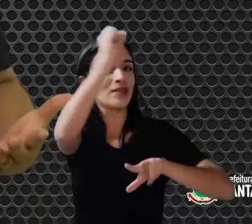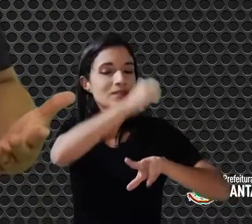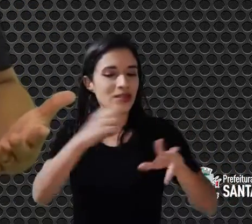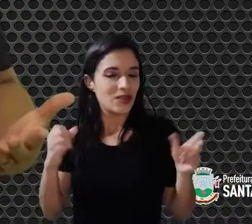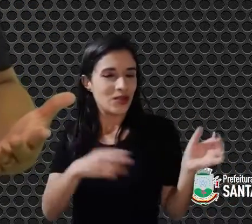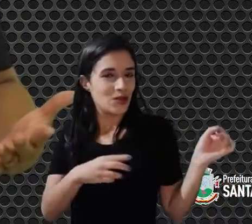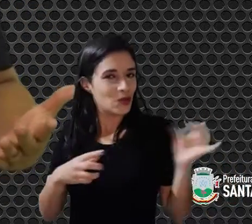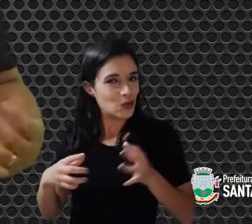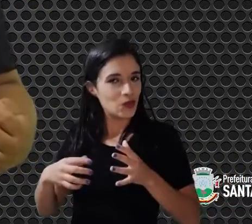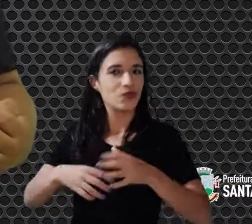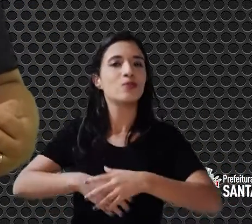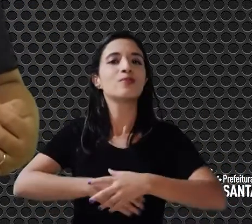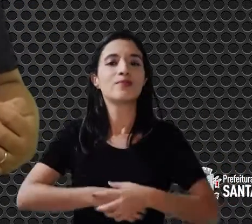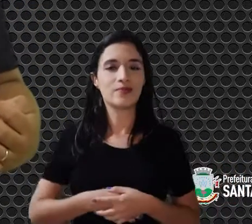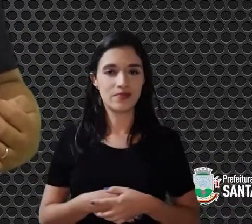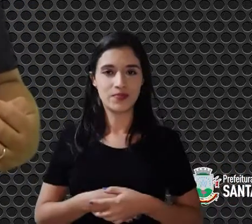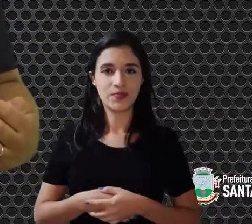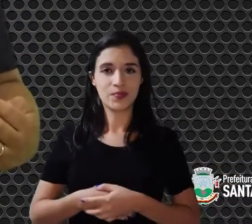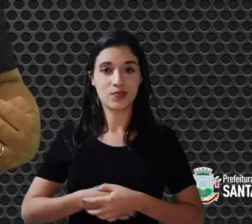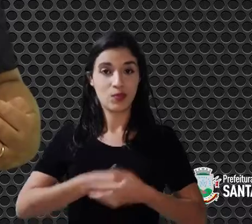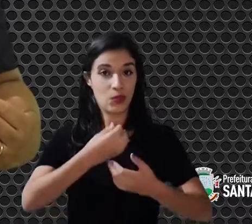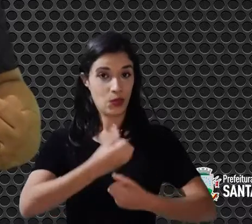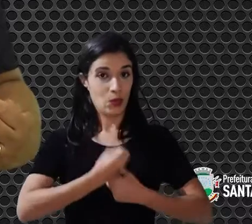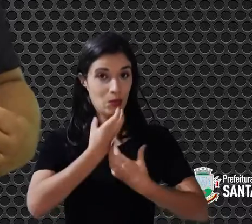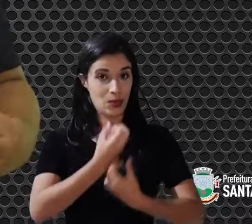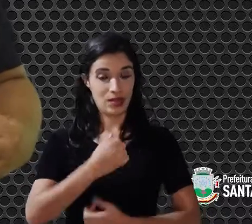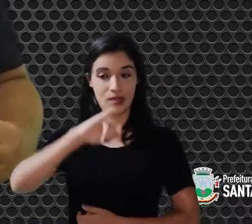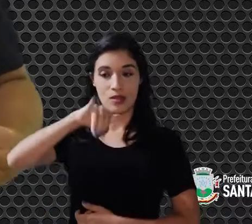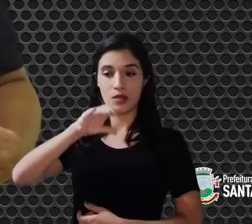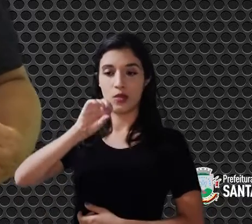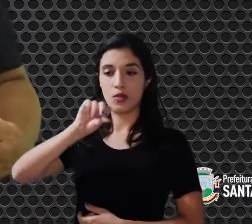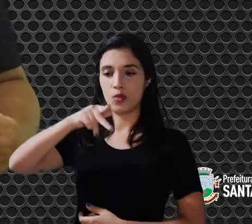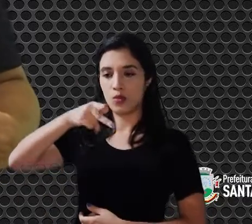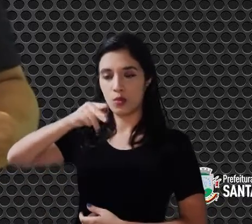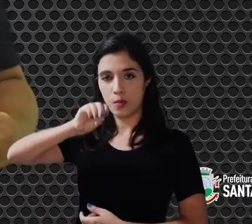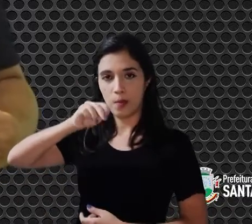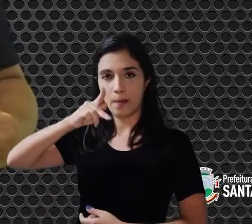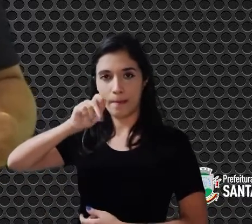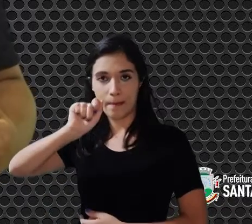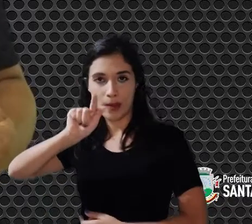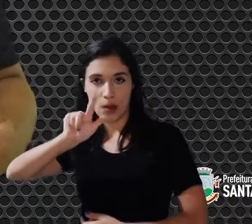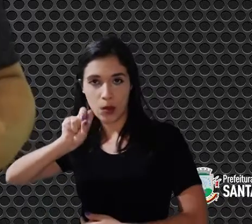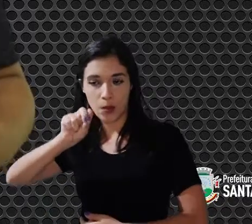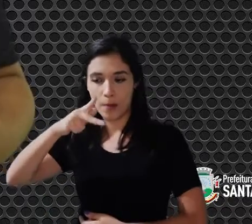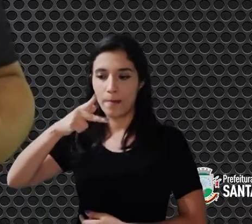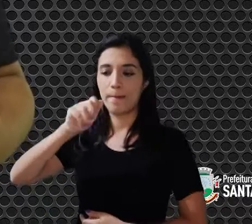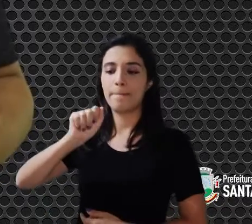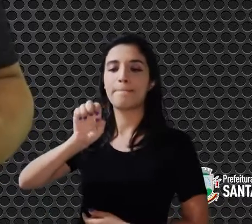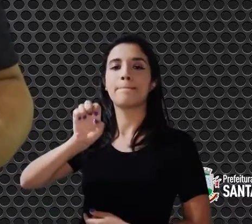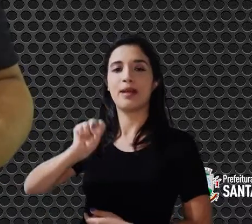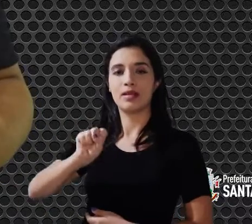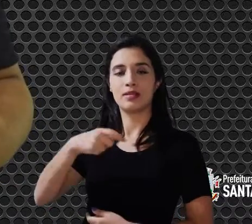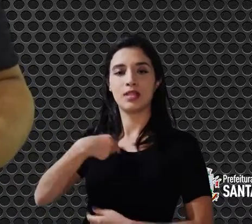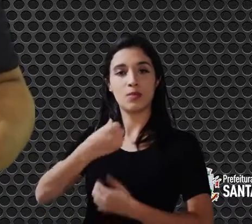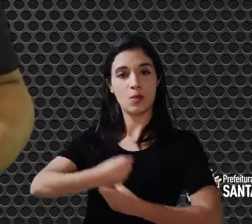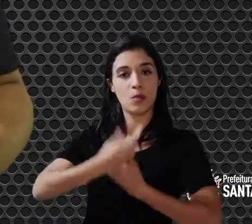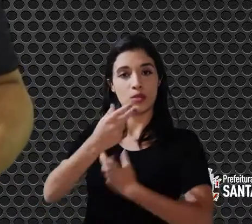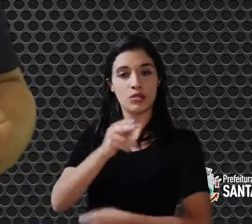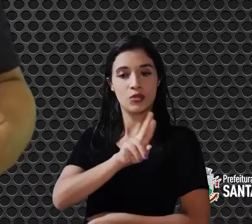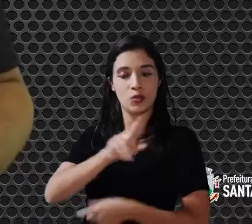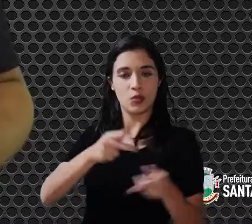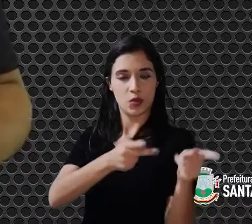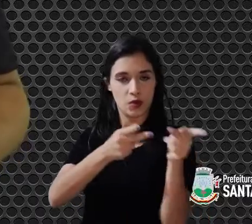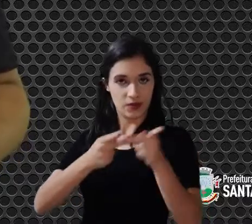aprendizagens. O poeta João Paulo Paz tem uma poesia chamada